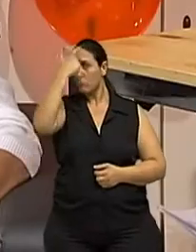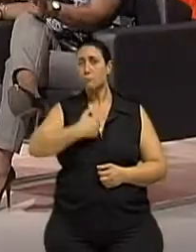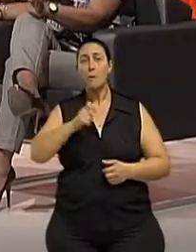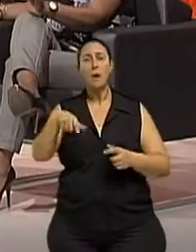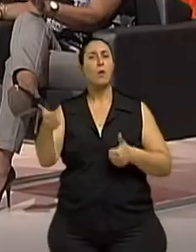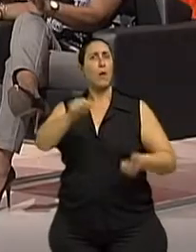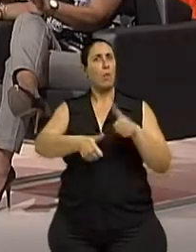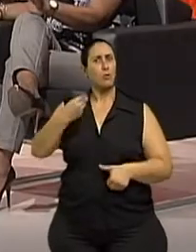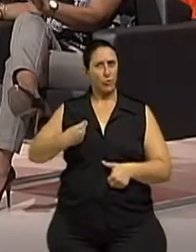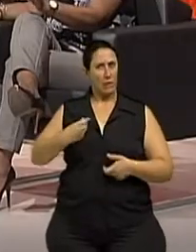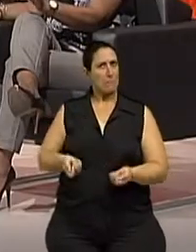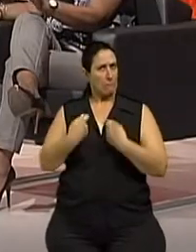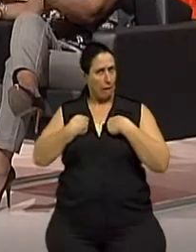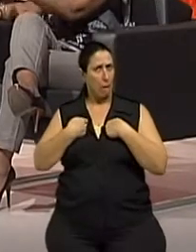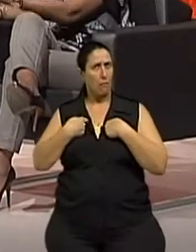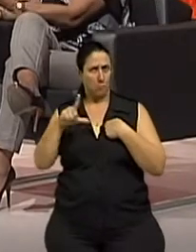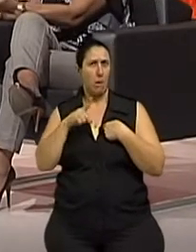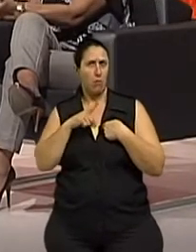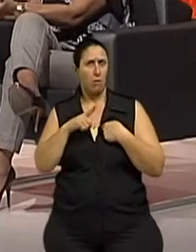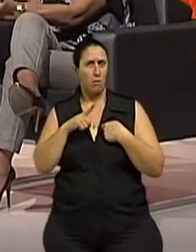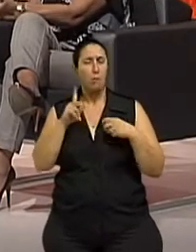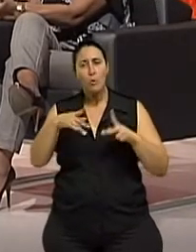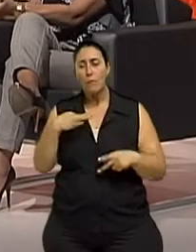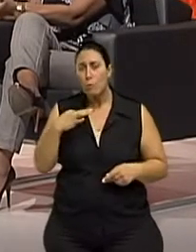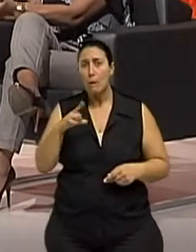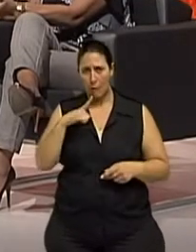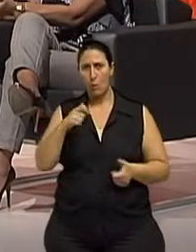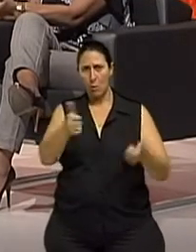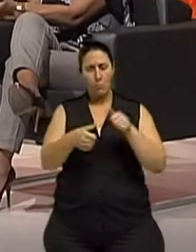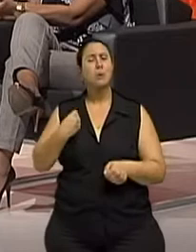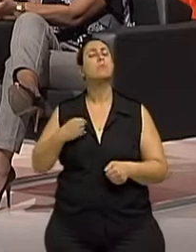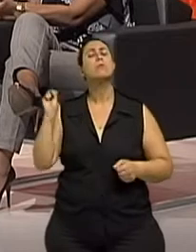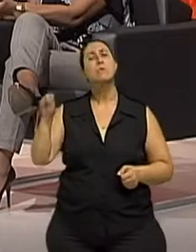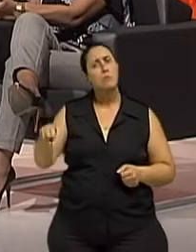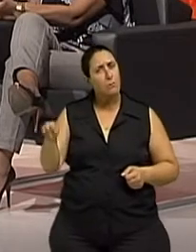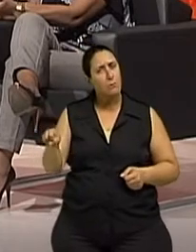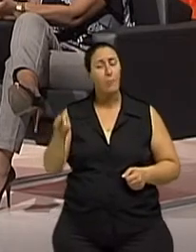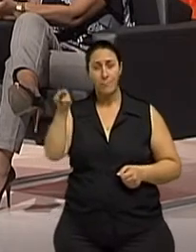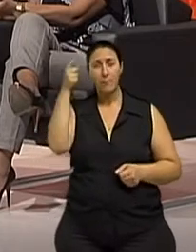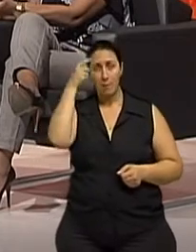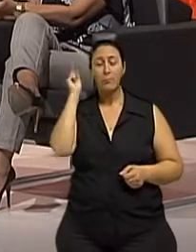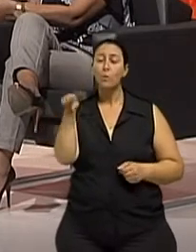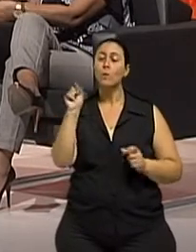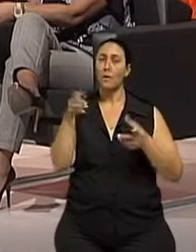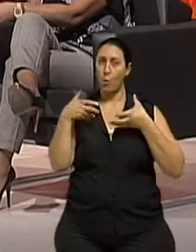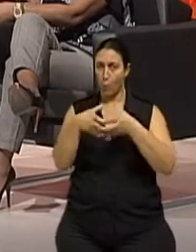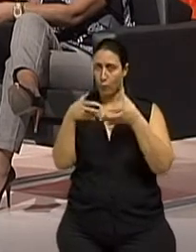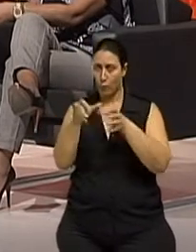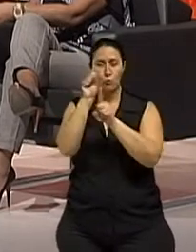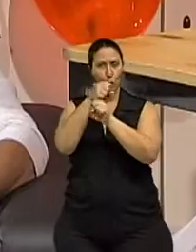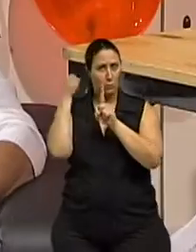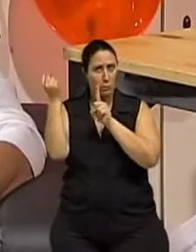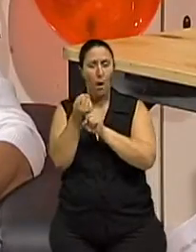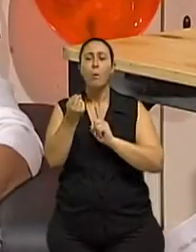melhor qualidade de vida? Sim, perfeitamente, porque ela te mantém no convívio social, ela não te deixa